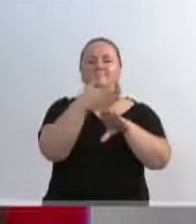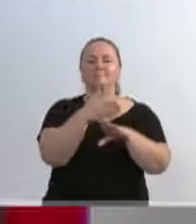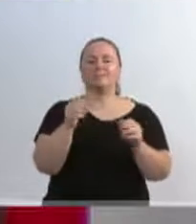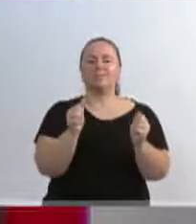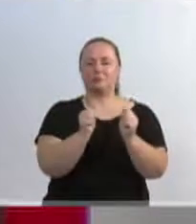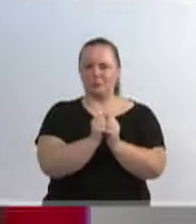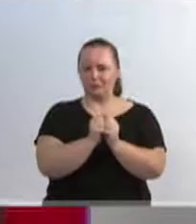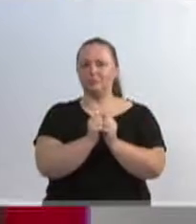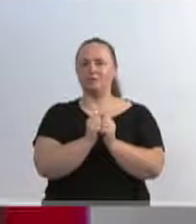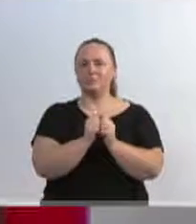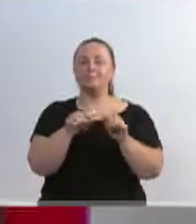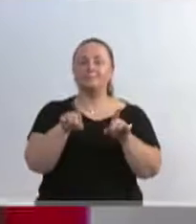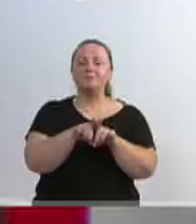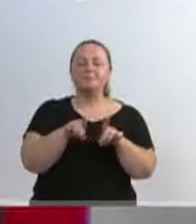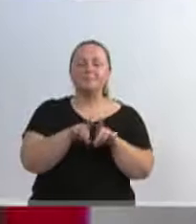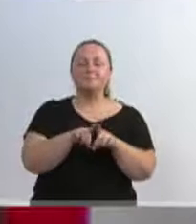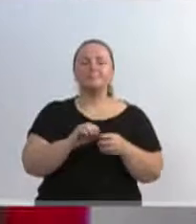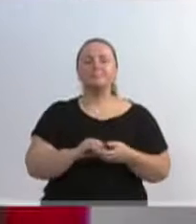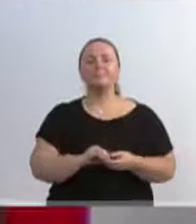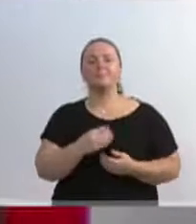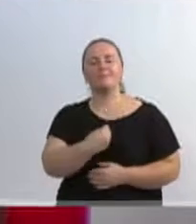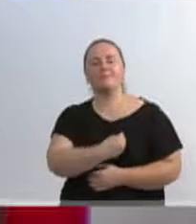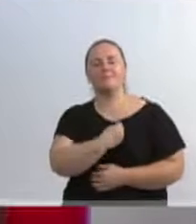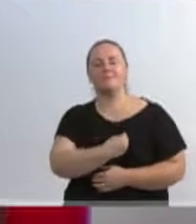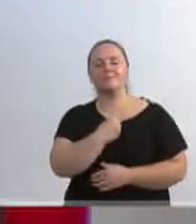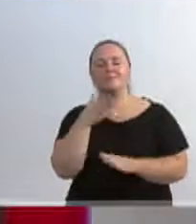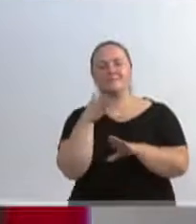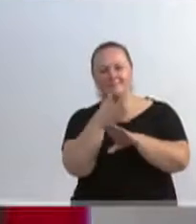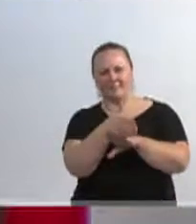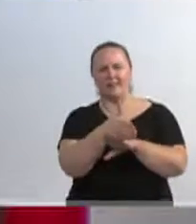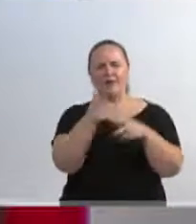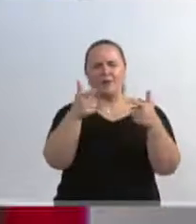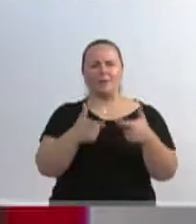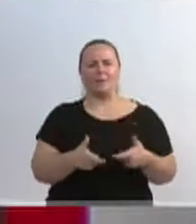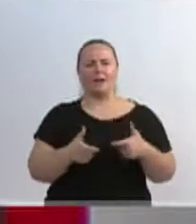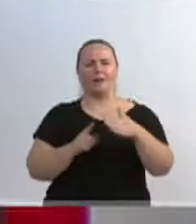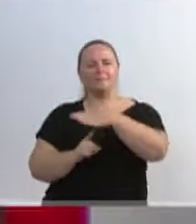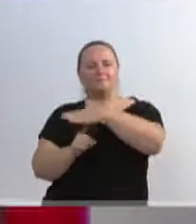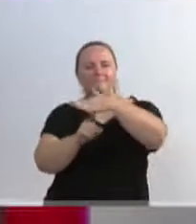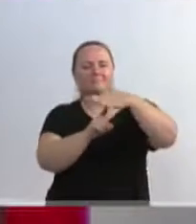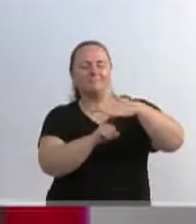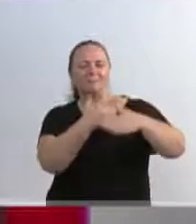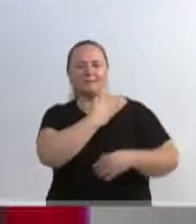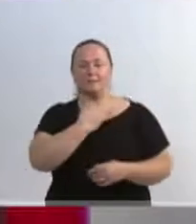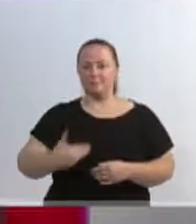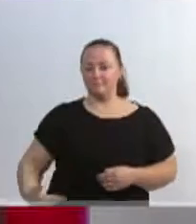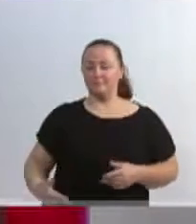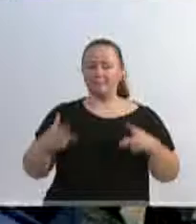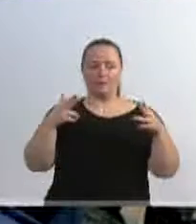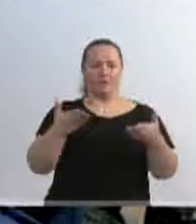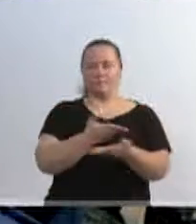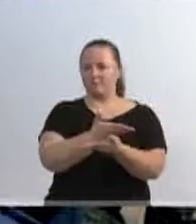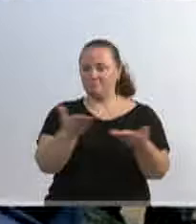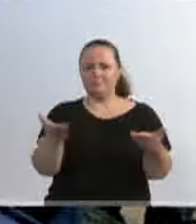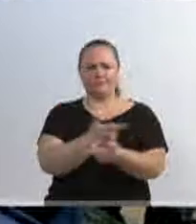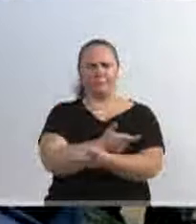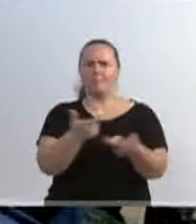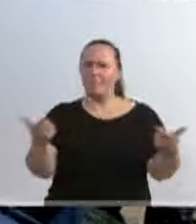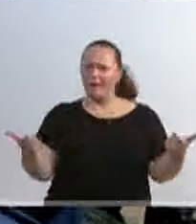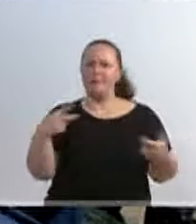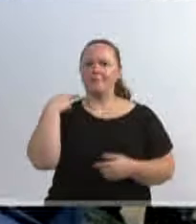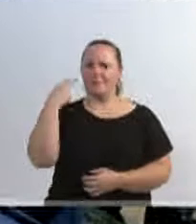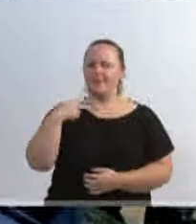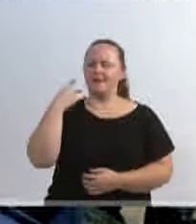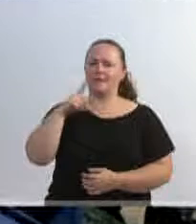E também estivemos participando da Feira da Amizade, como todos os vereadores praticamente. Foram